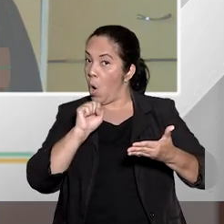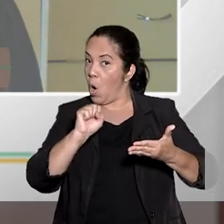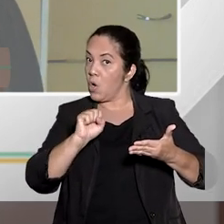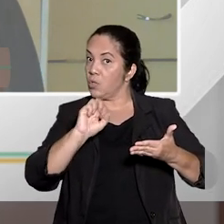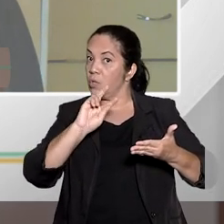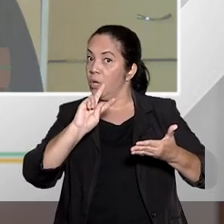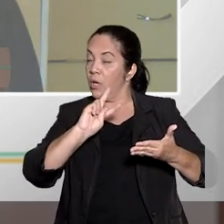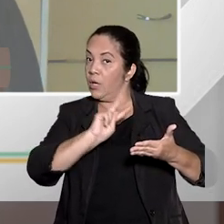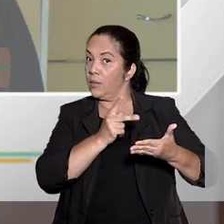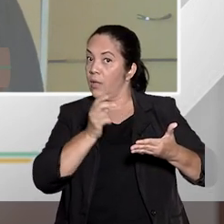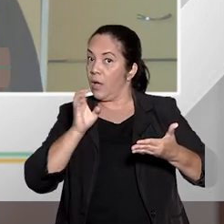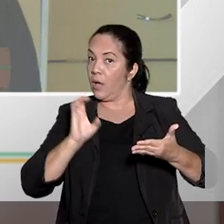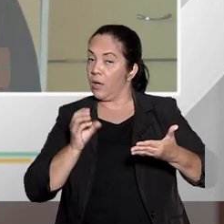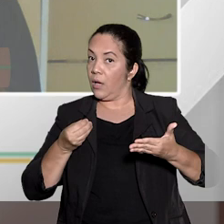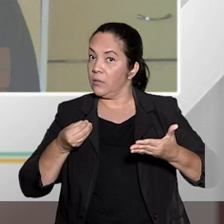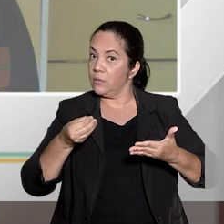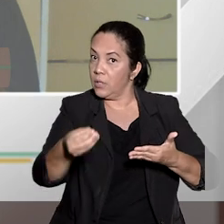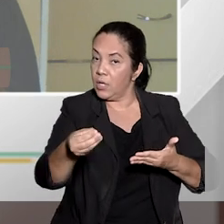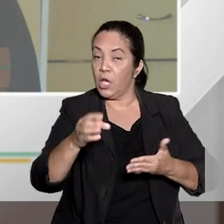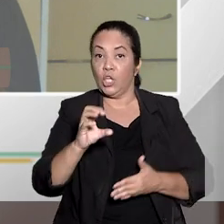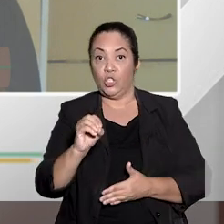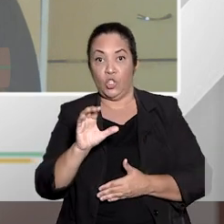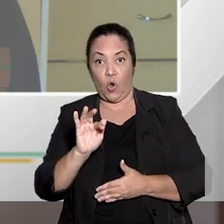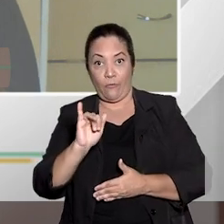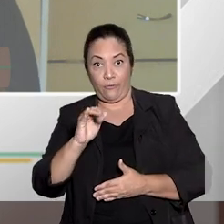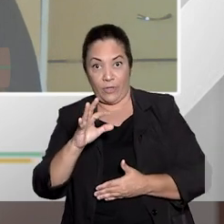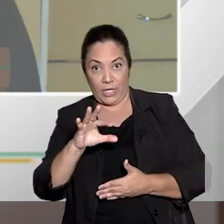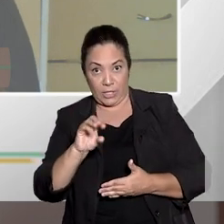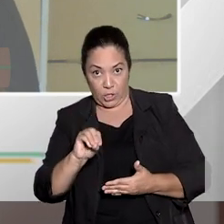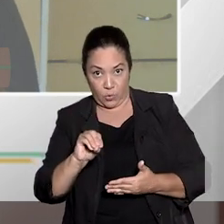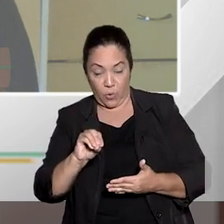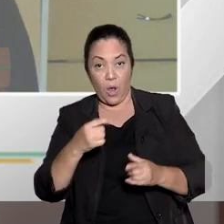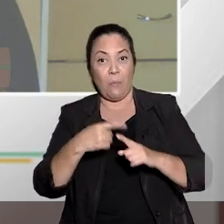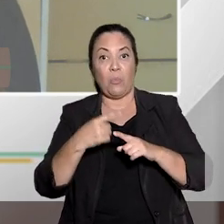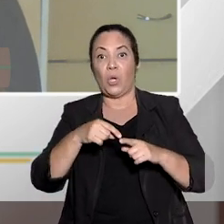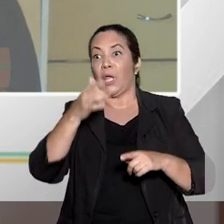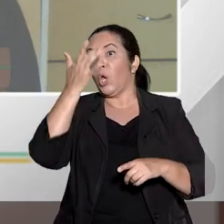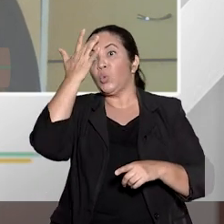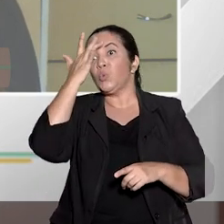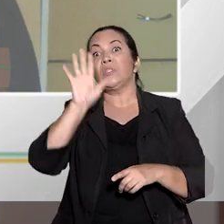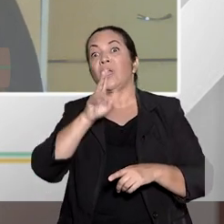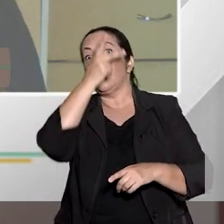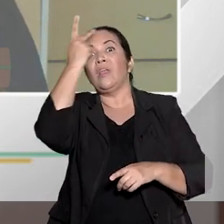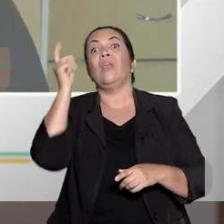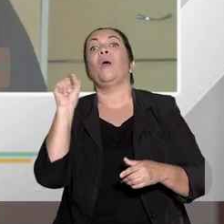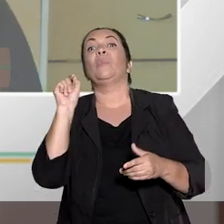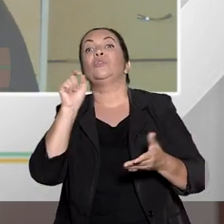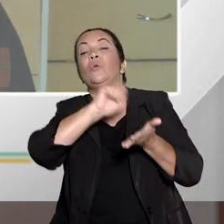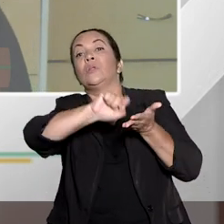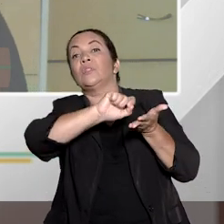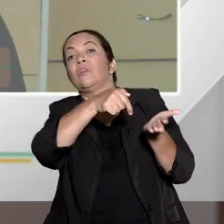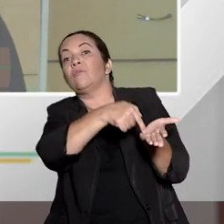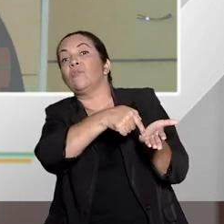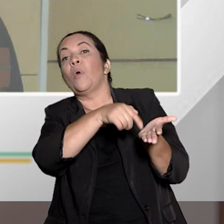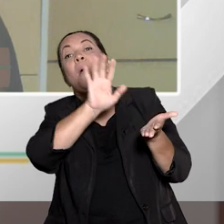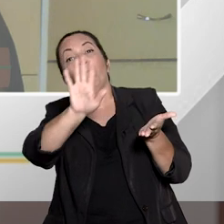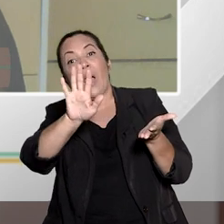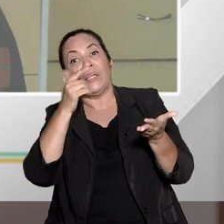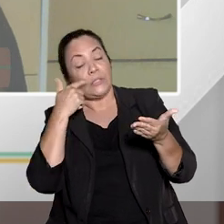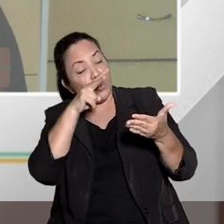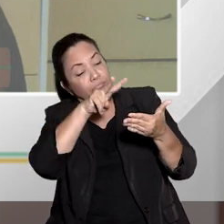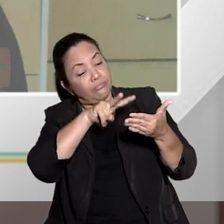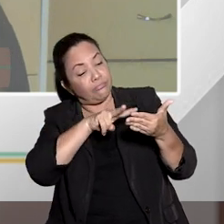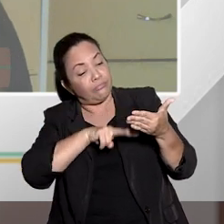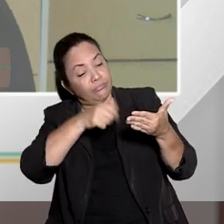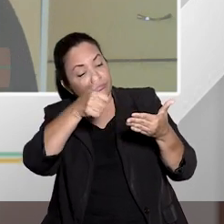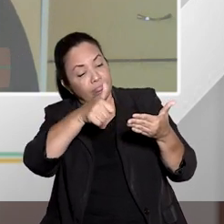Então, eu posso dizer, olha, não conheço, porque eu não sei quem impetrou, eu não sei quem é essa pessoa, mas, analisando